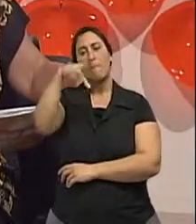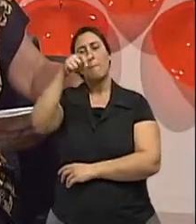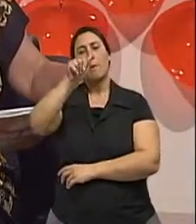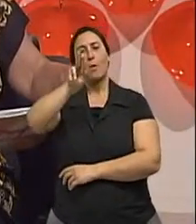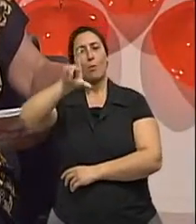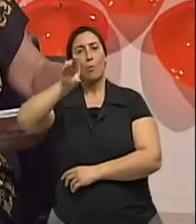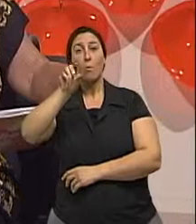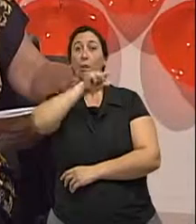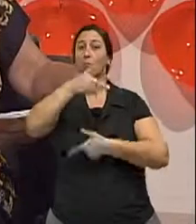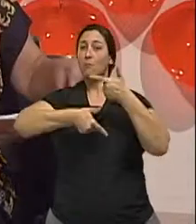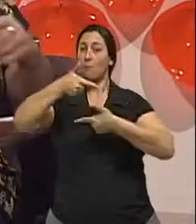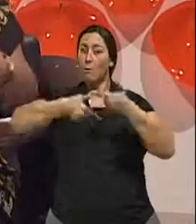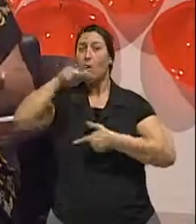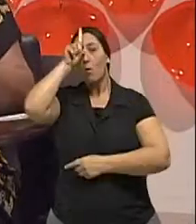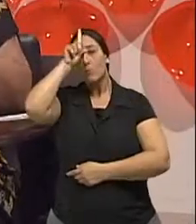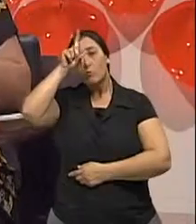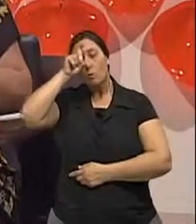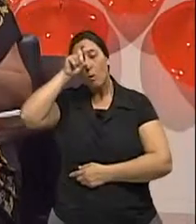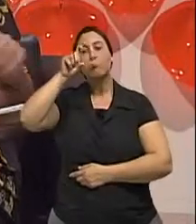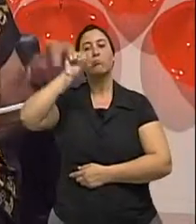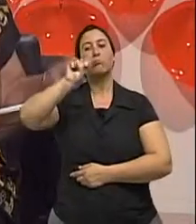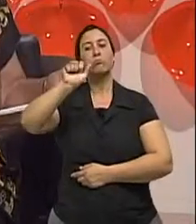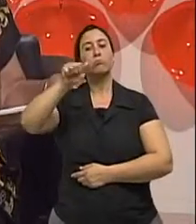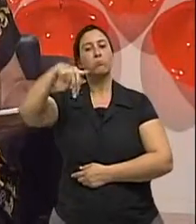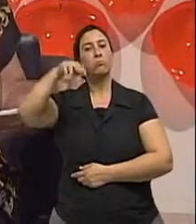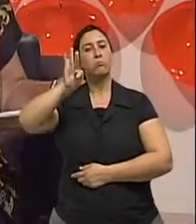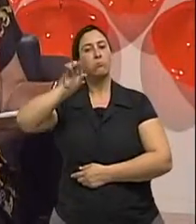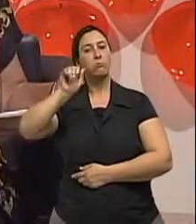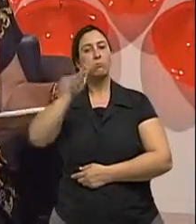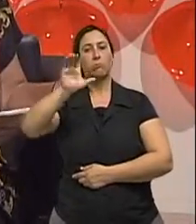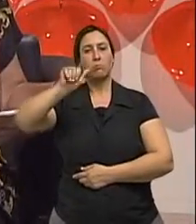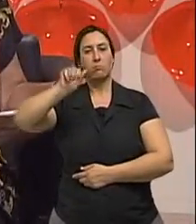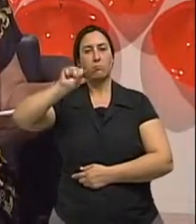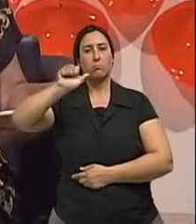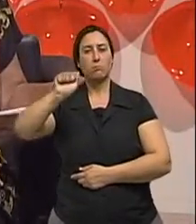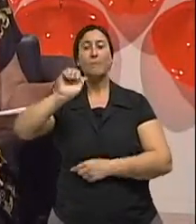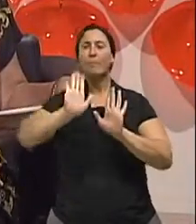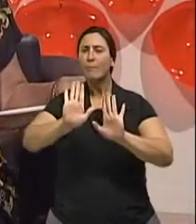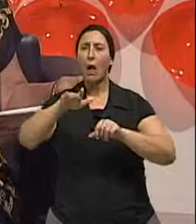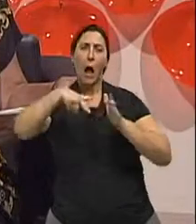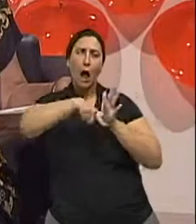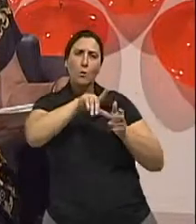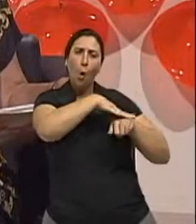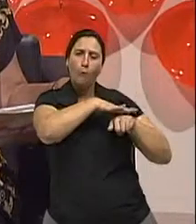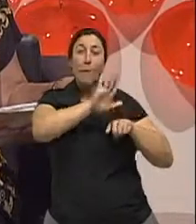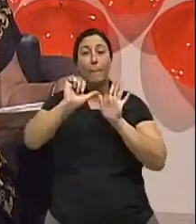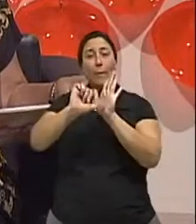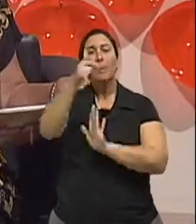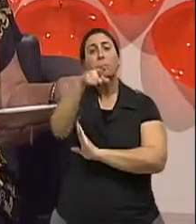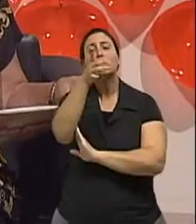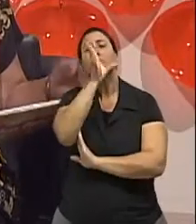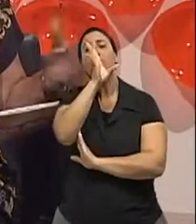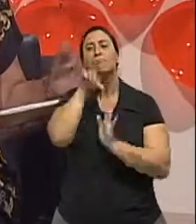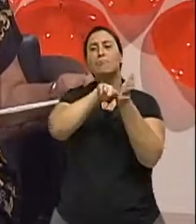de Porto Alegre. Mas antes de eu iniciar a conversa com o doutor Paulo, nós vamos ver se as pessoas conhecem os sintomas da